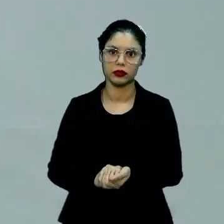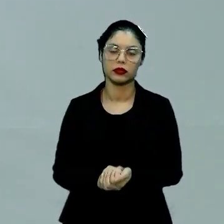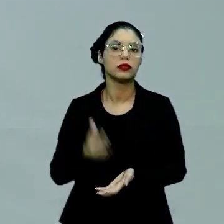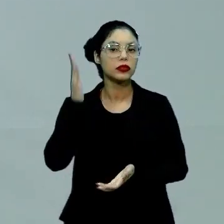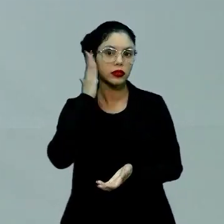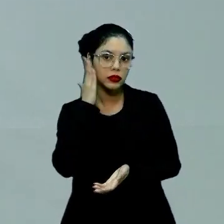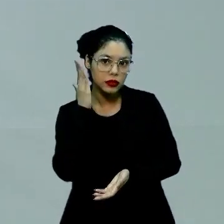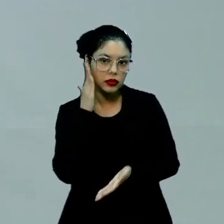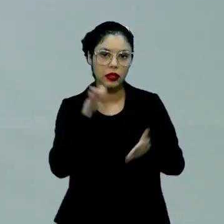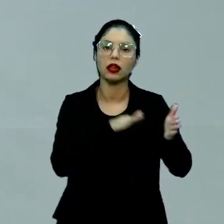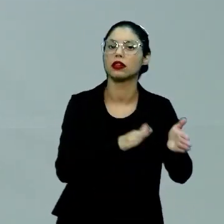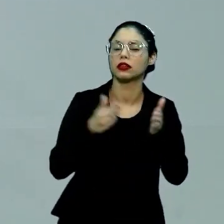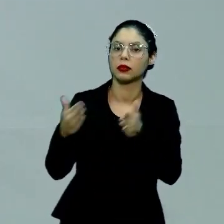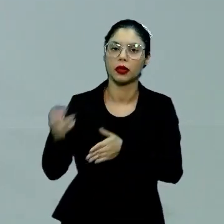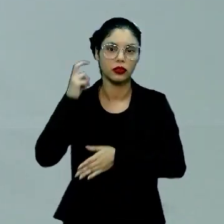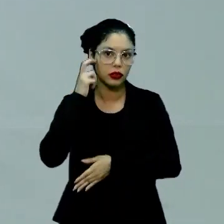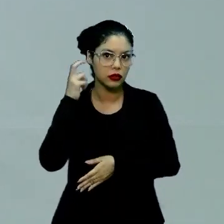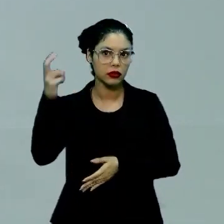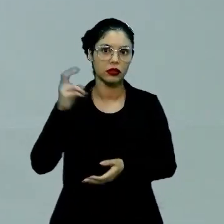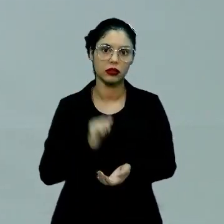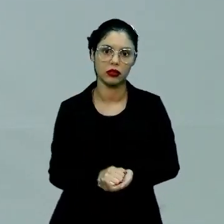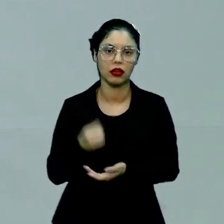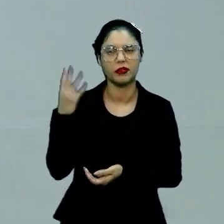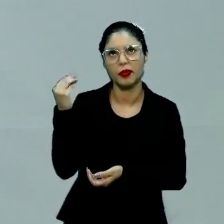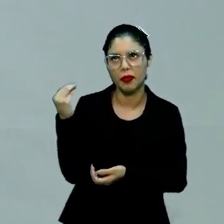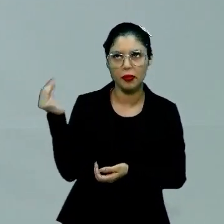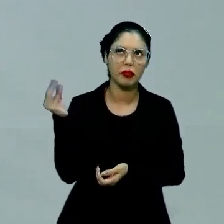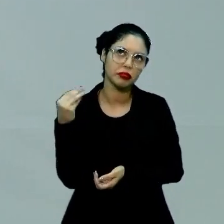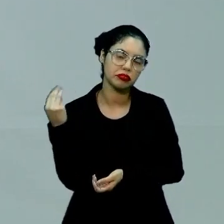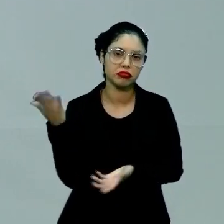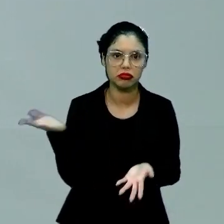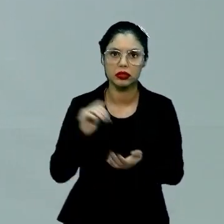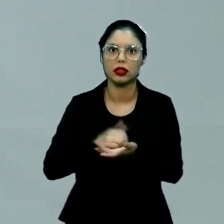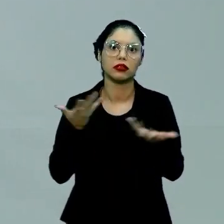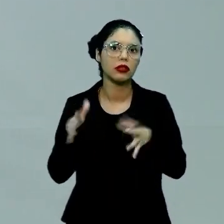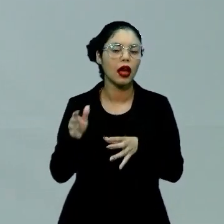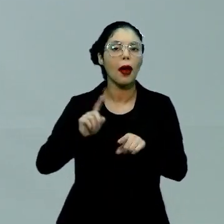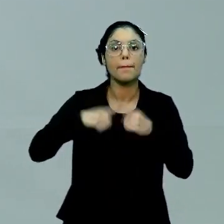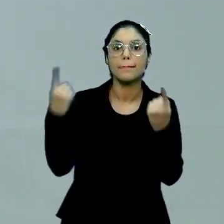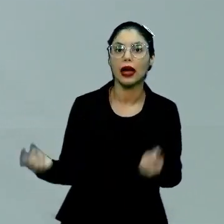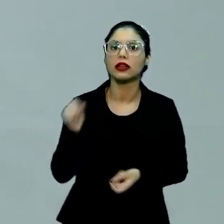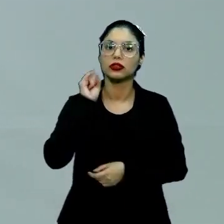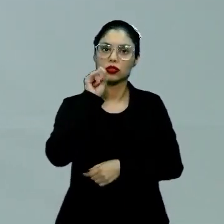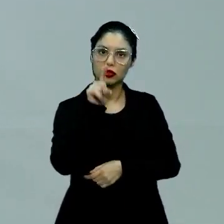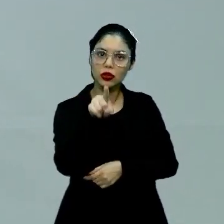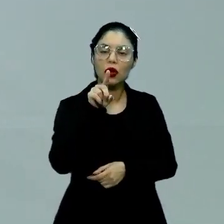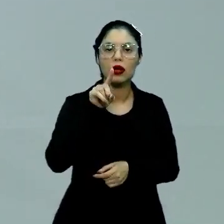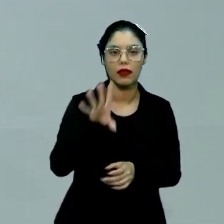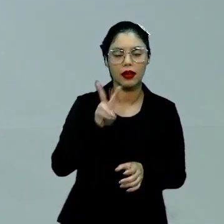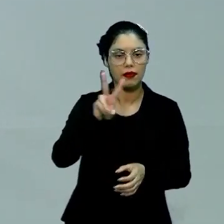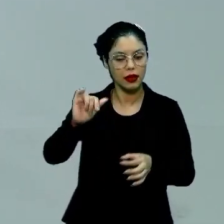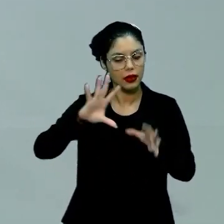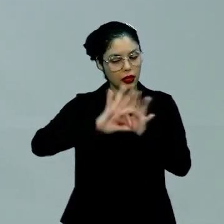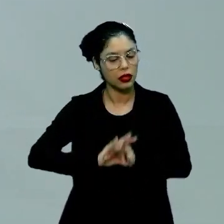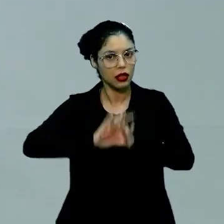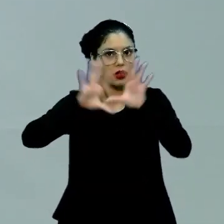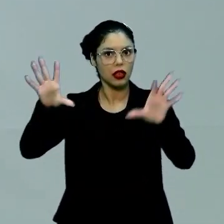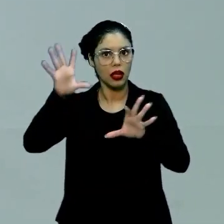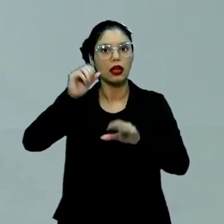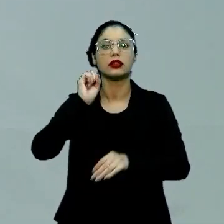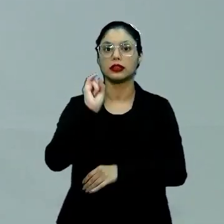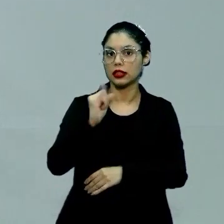entender essa parte cultural. Ai, professor, é muita falatória, é muita coisa, mas você só tem liberdade quando você tem